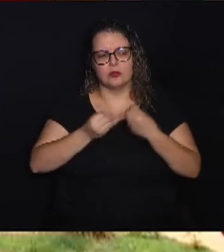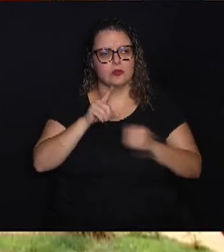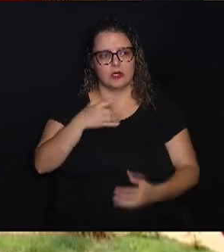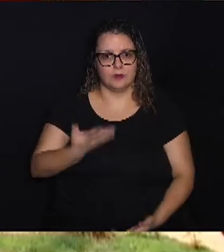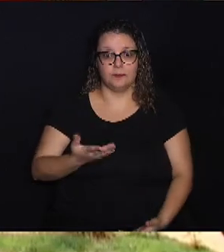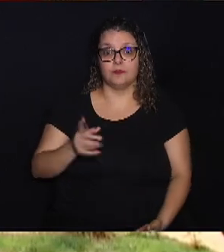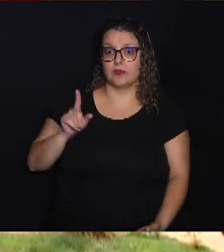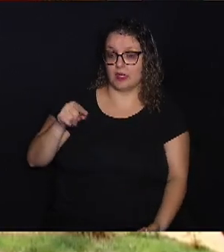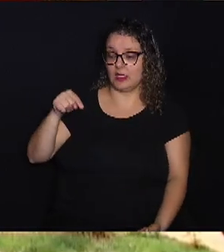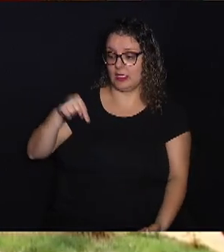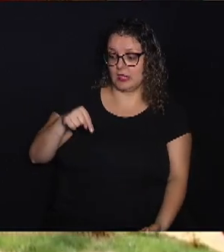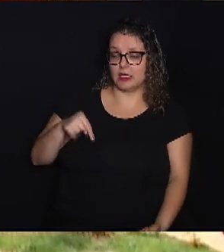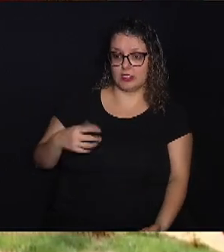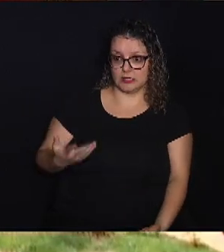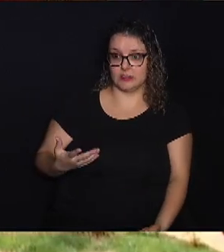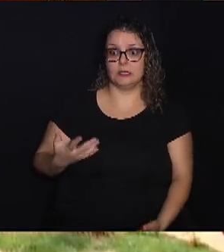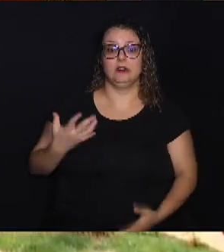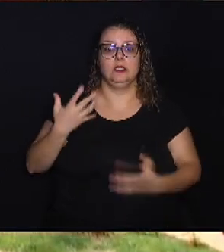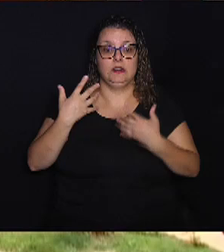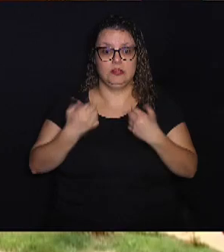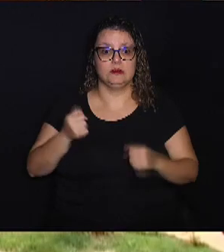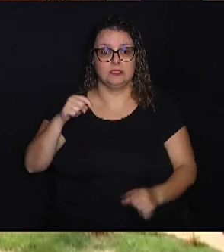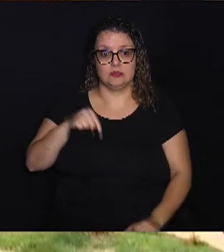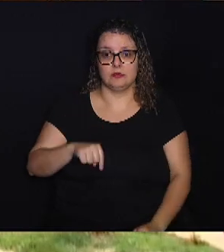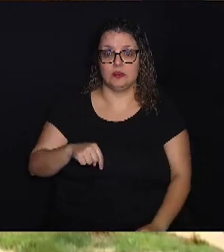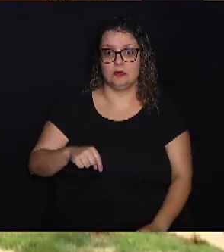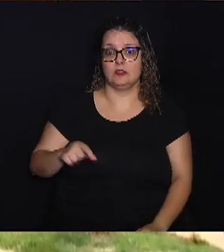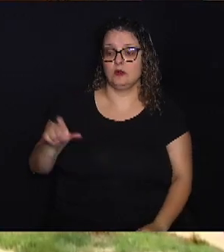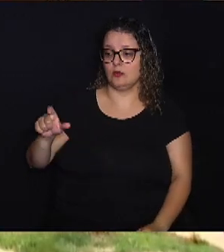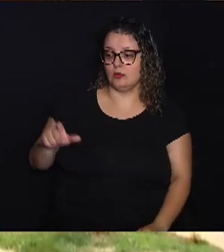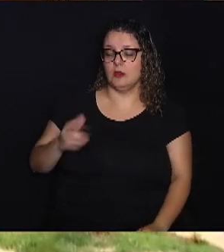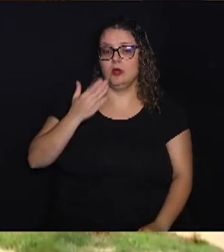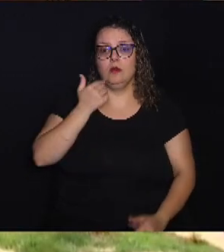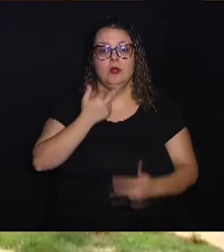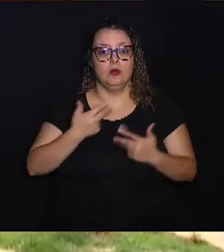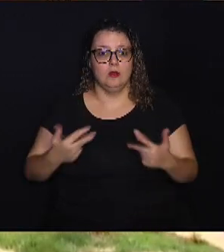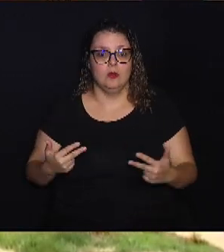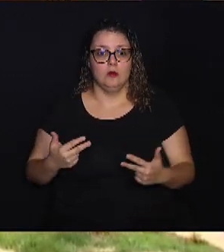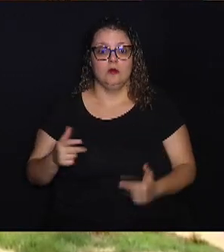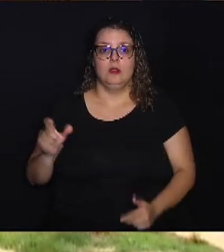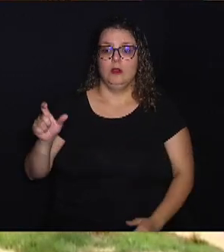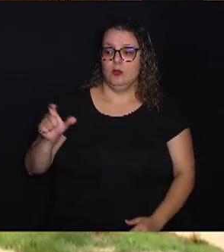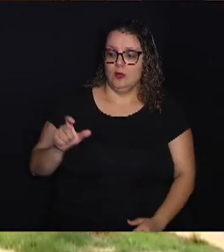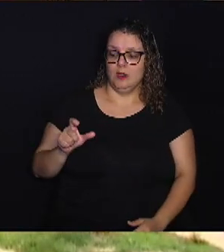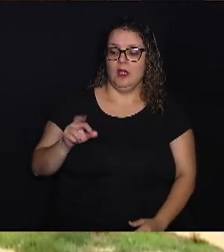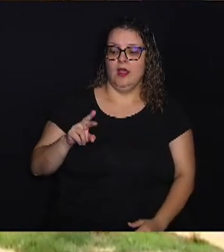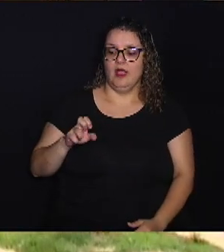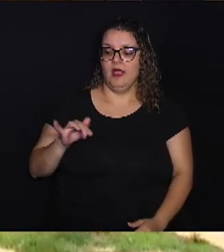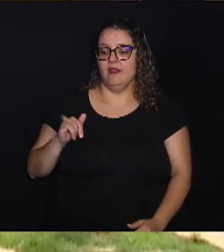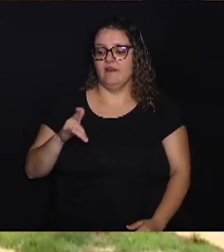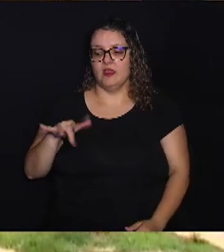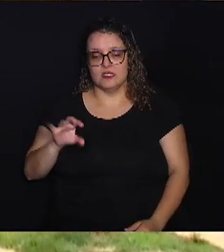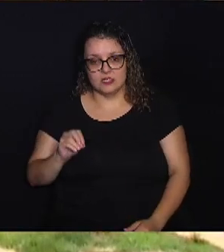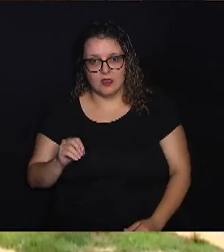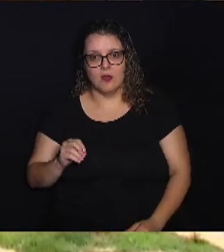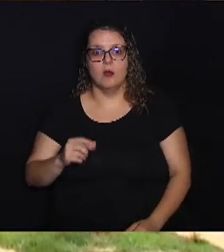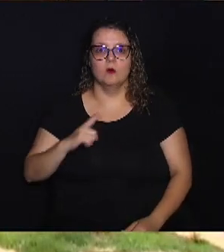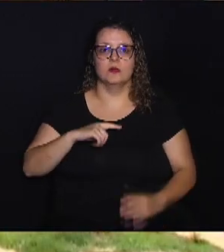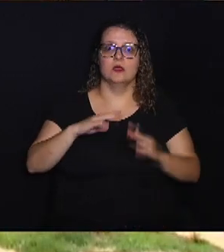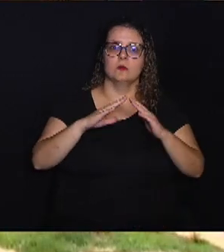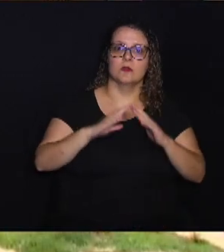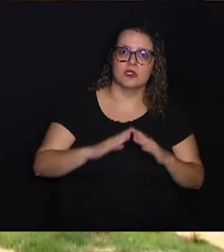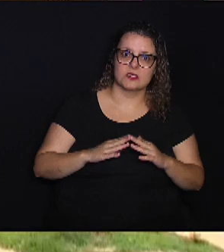Eles aqui, eles recebem aqui, né, o cartão alimentação, o cartão refeição, eles têm moradia,